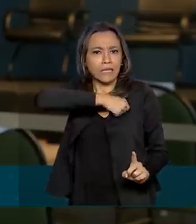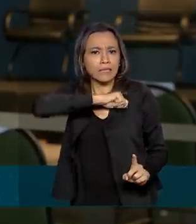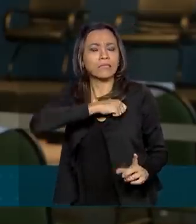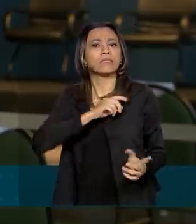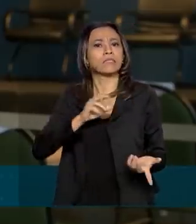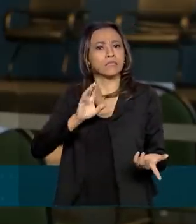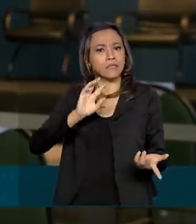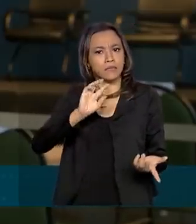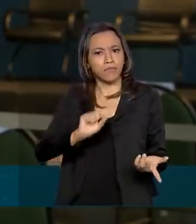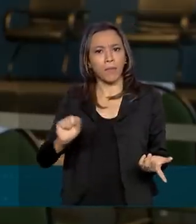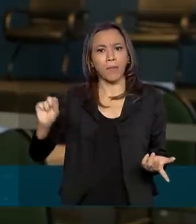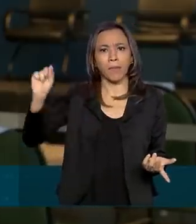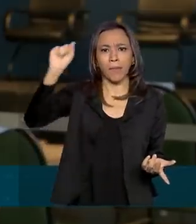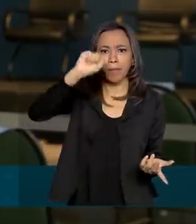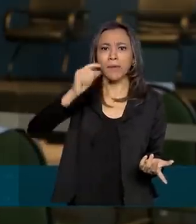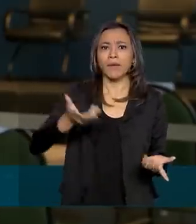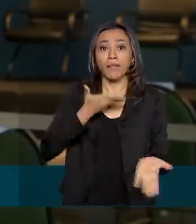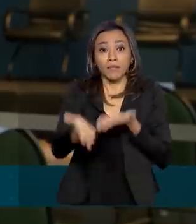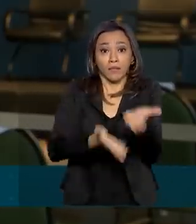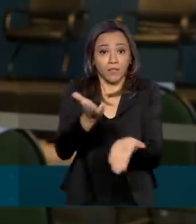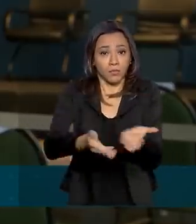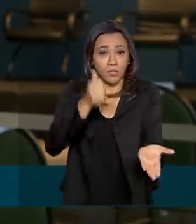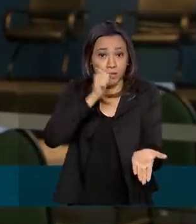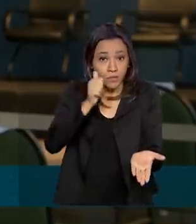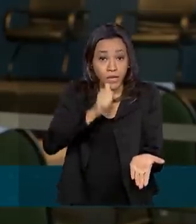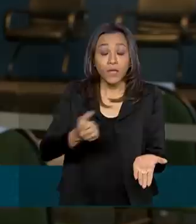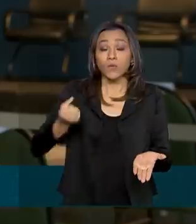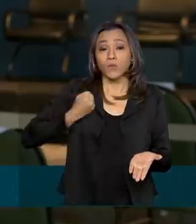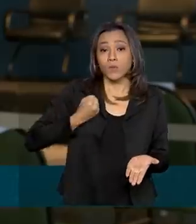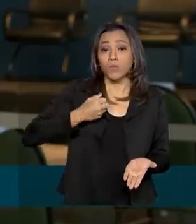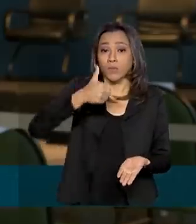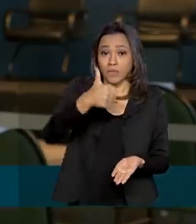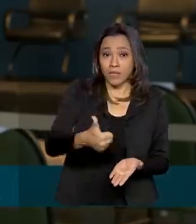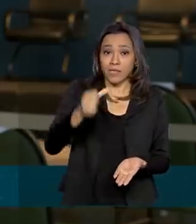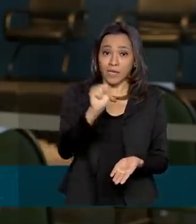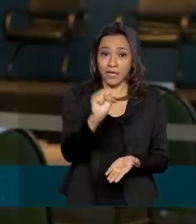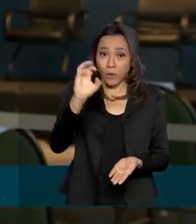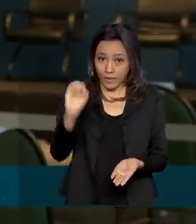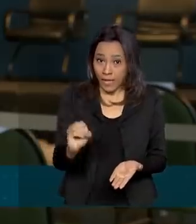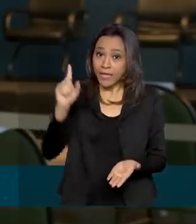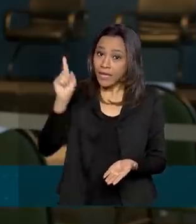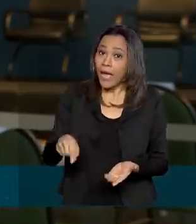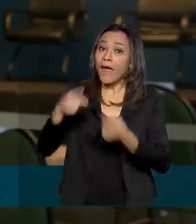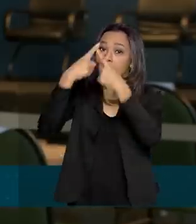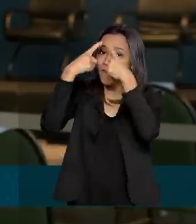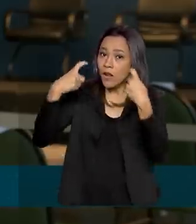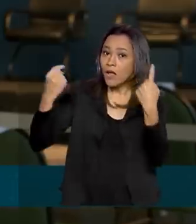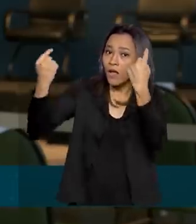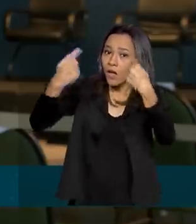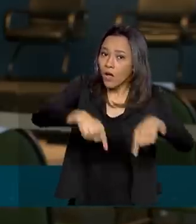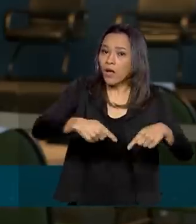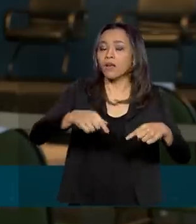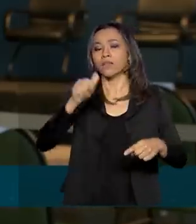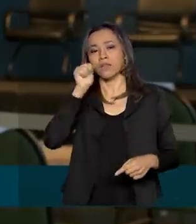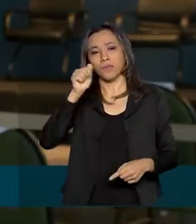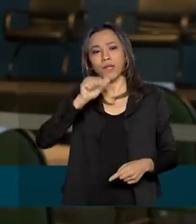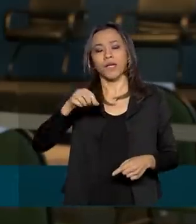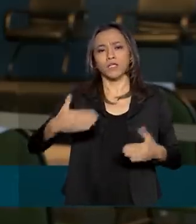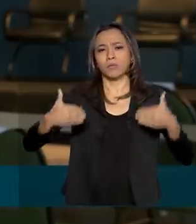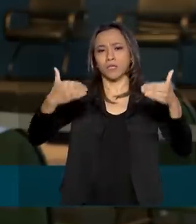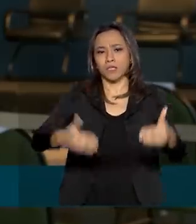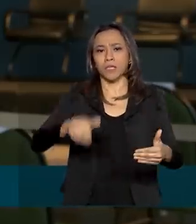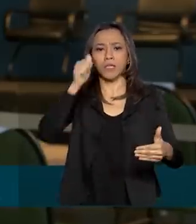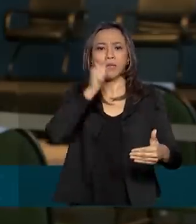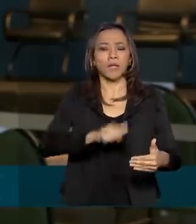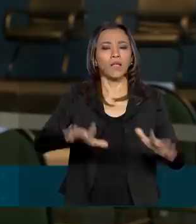no atendimento às mulheres. E segundo o Ligue 180, que é o Ligue Violência contra a Mulher, do Ministério da Mulher, da